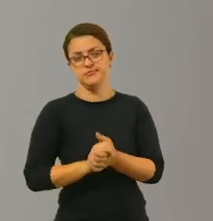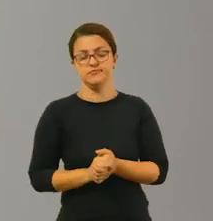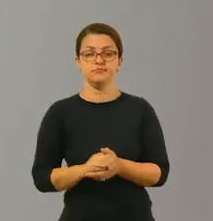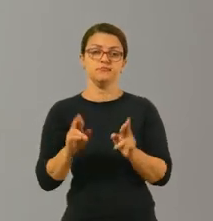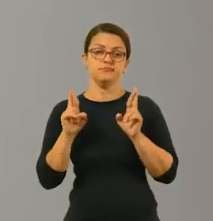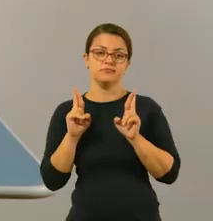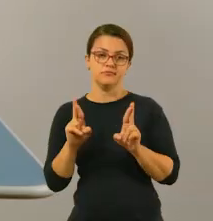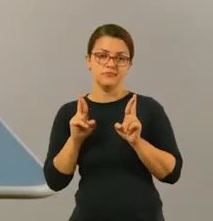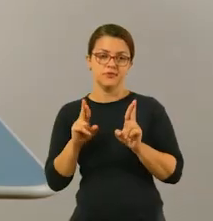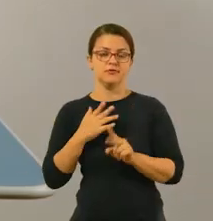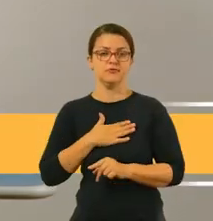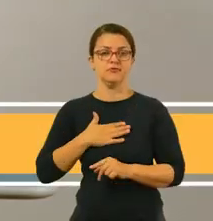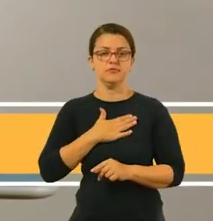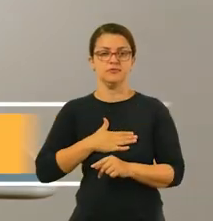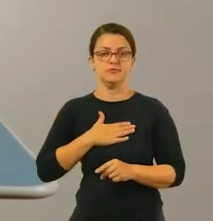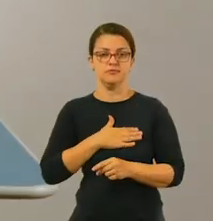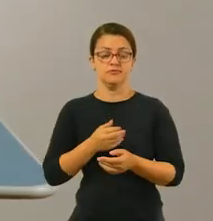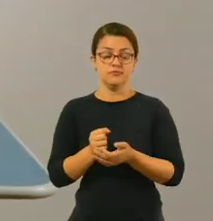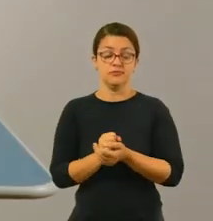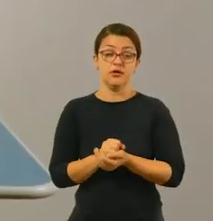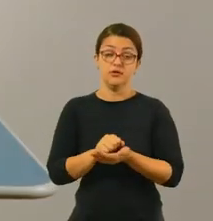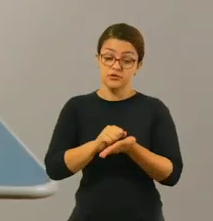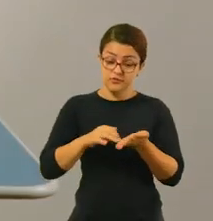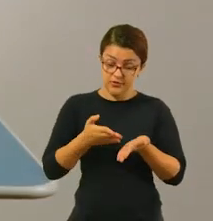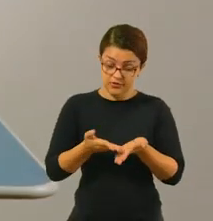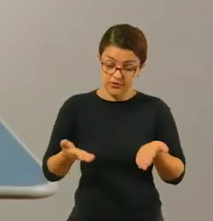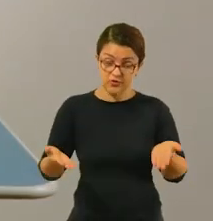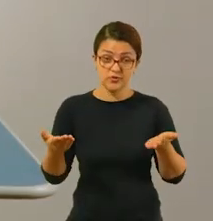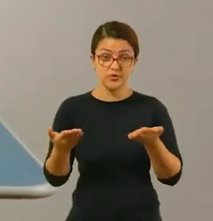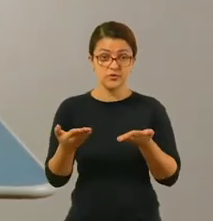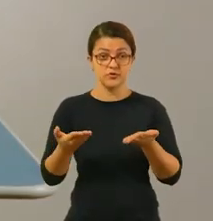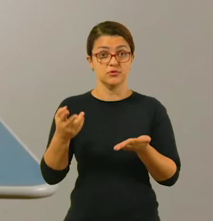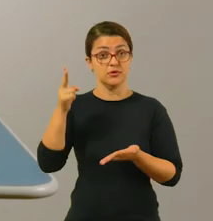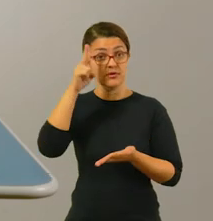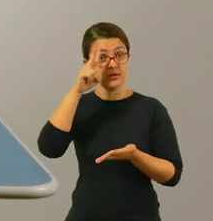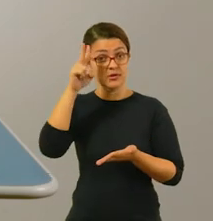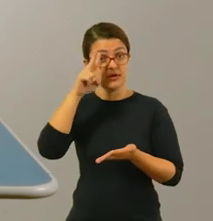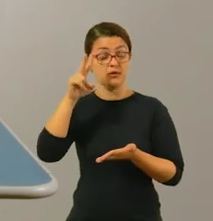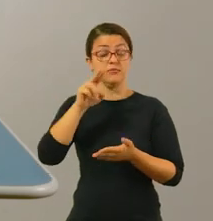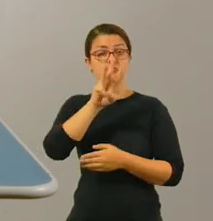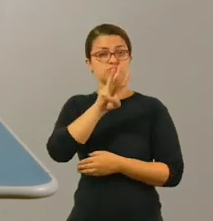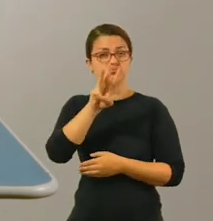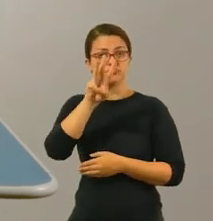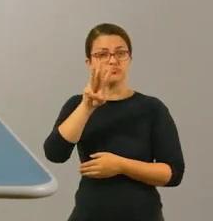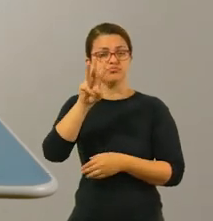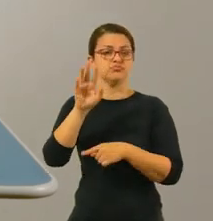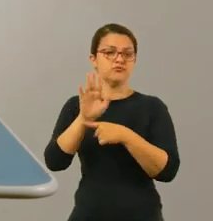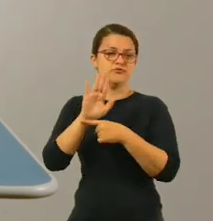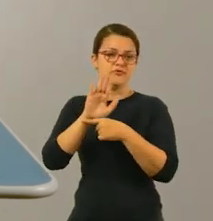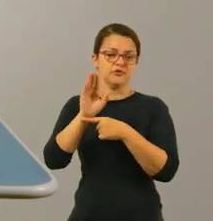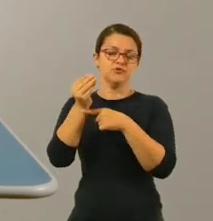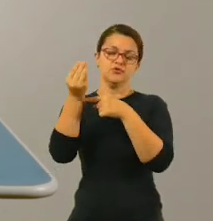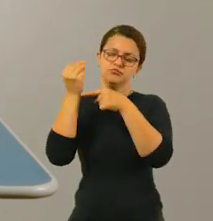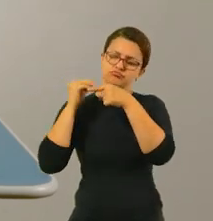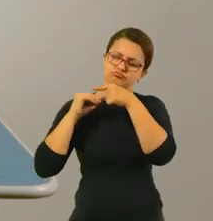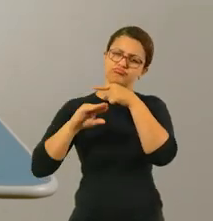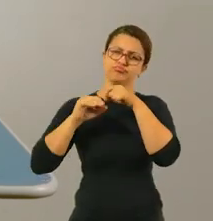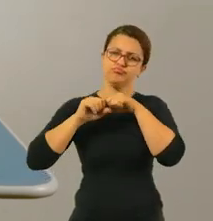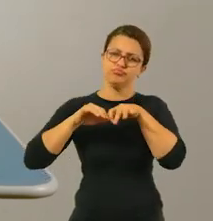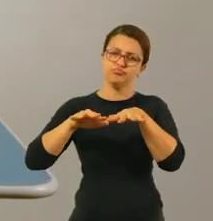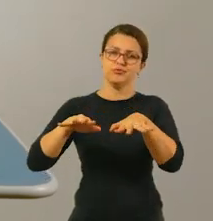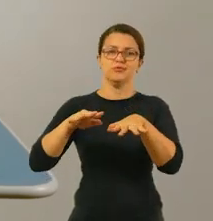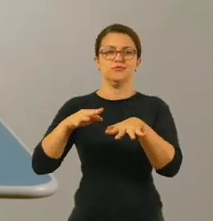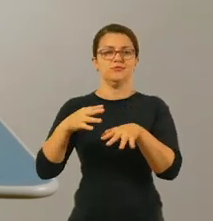Bom, espero que vocês tenham gostado. Essas foram as atividades de hoje. Não esqueçam de compartilhar esse vídeo com seus amigos e